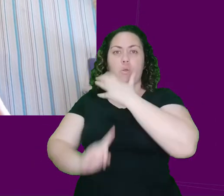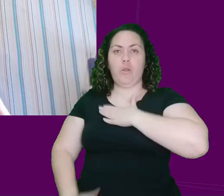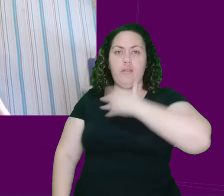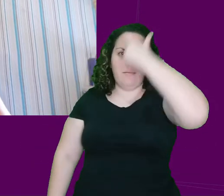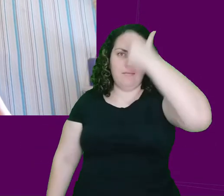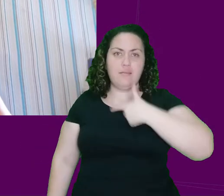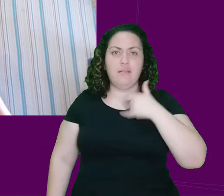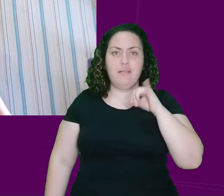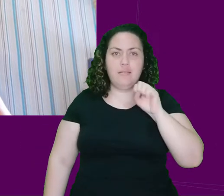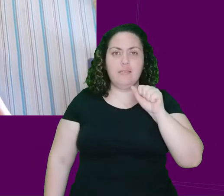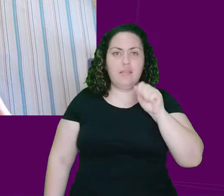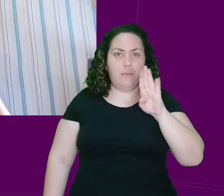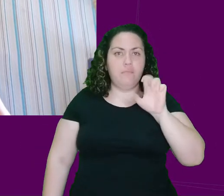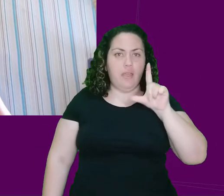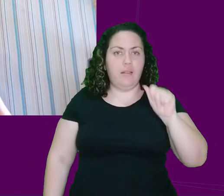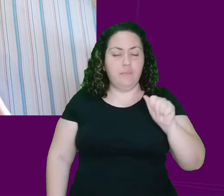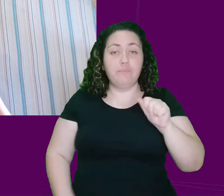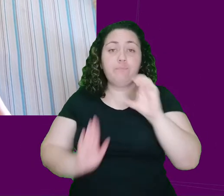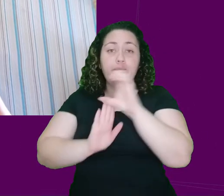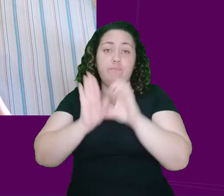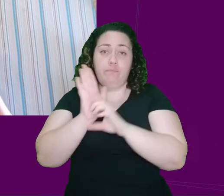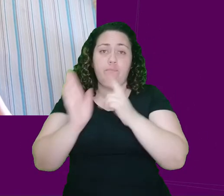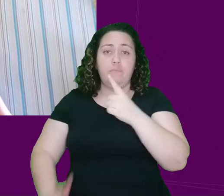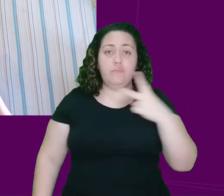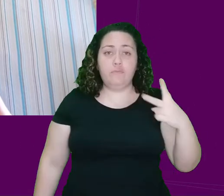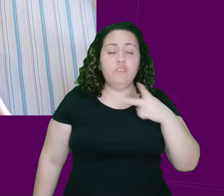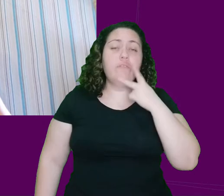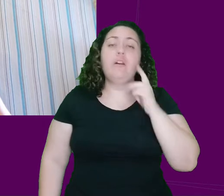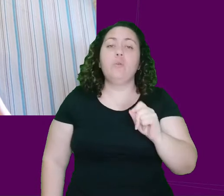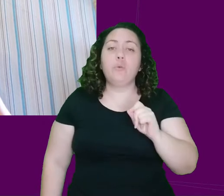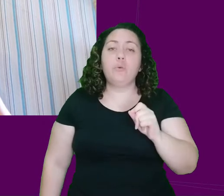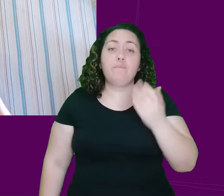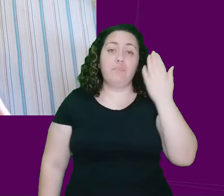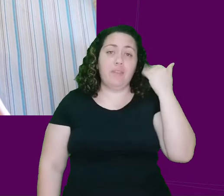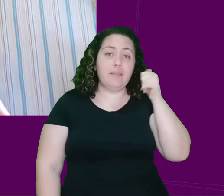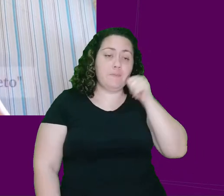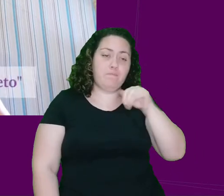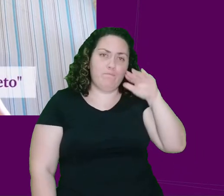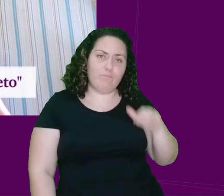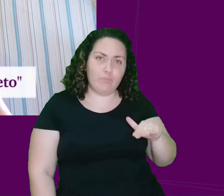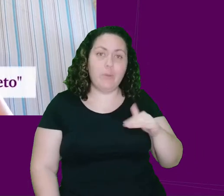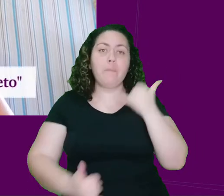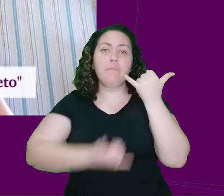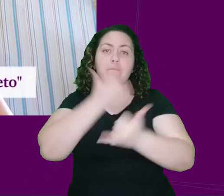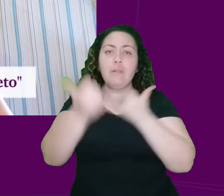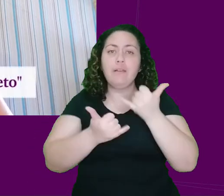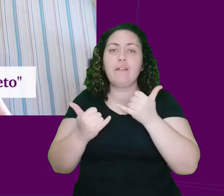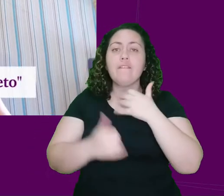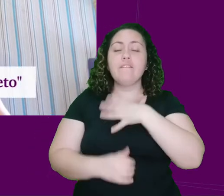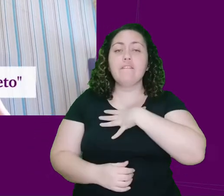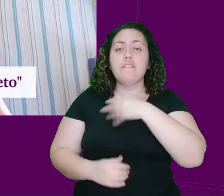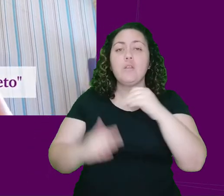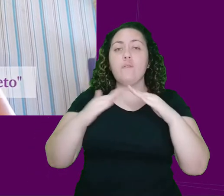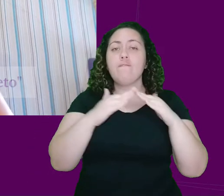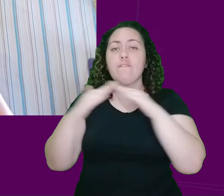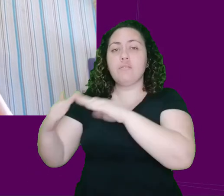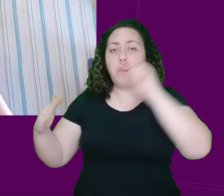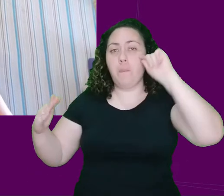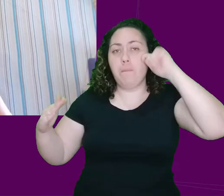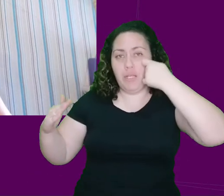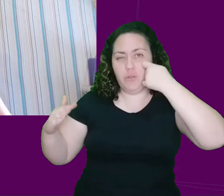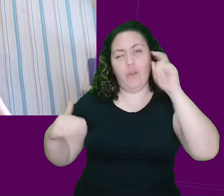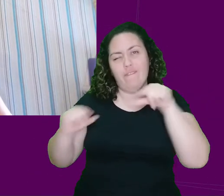efeito sobre ela. Então, no capítulo 12, a Isabela conta que brincava com o filho do vizinho preto, nas palavras dela.